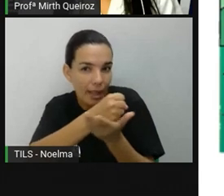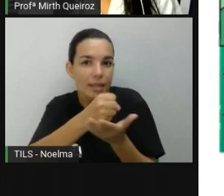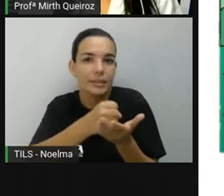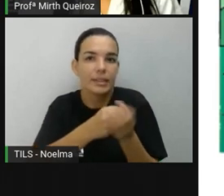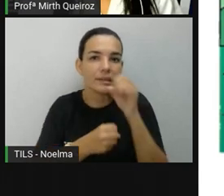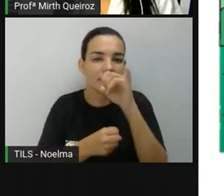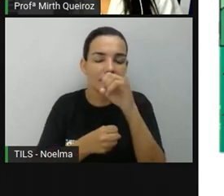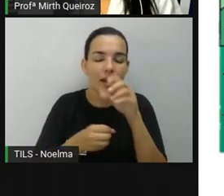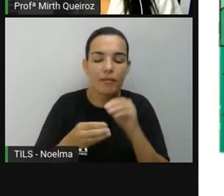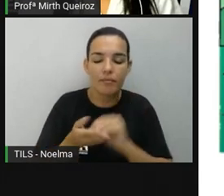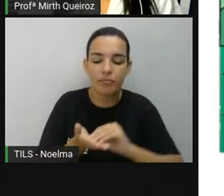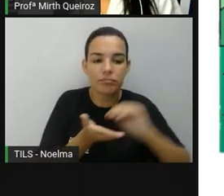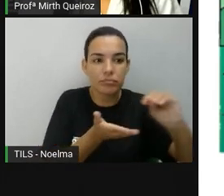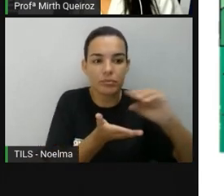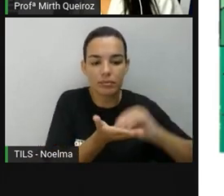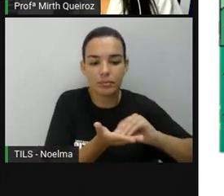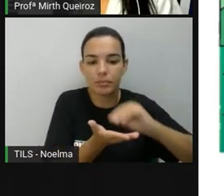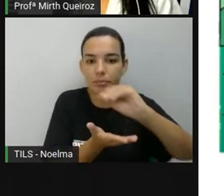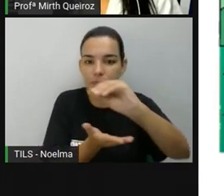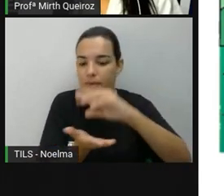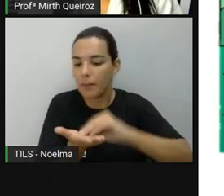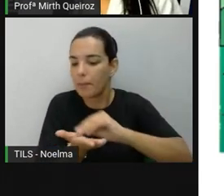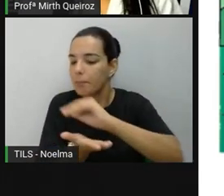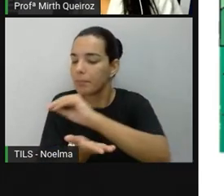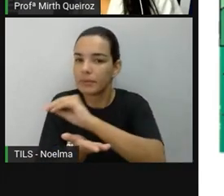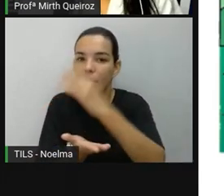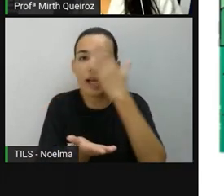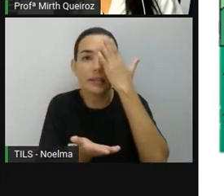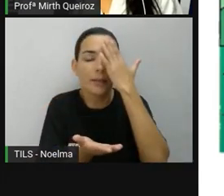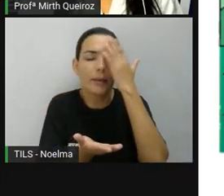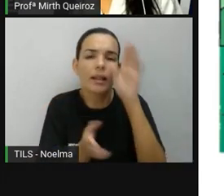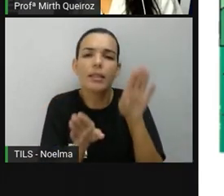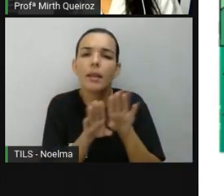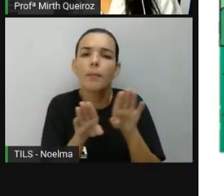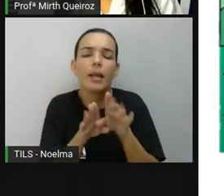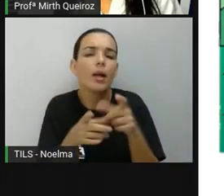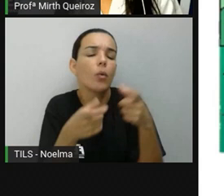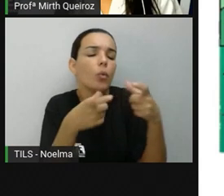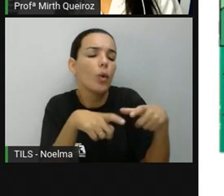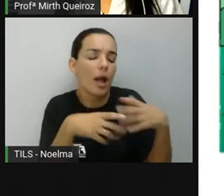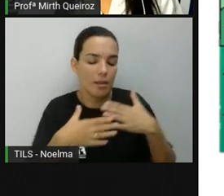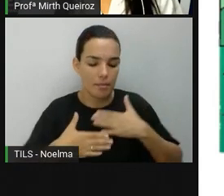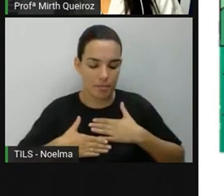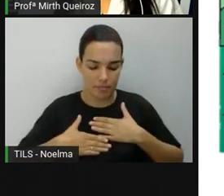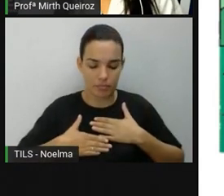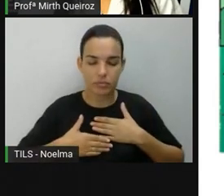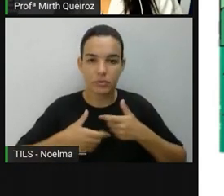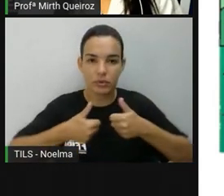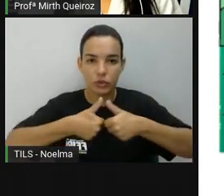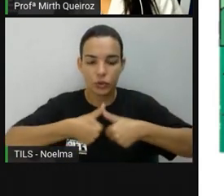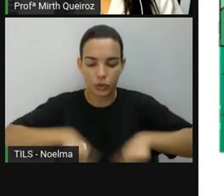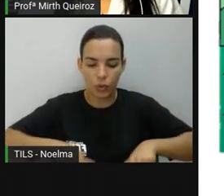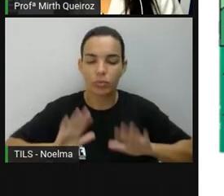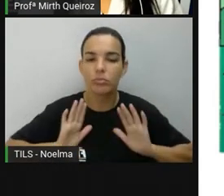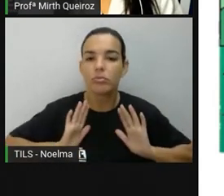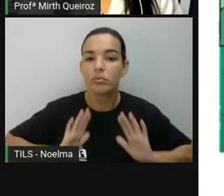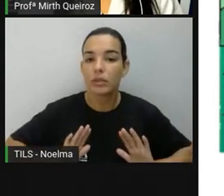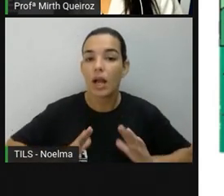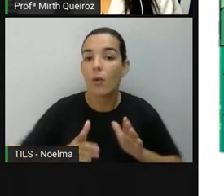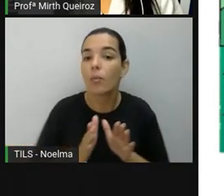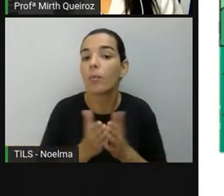deslocar. Quando a gente vai ou a gente também quer saber a nossa posição relativa aí